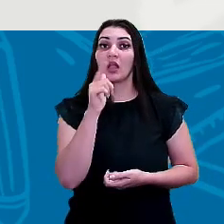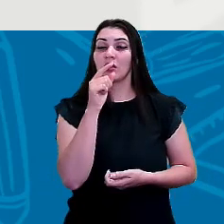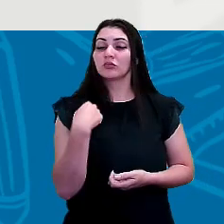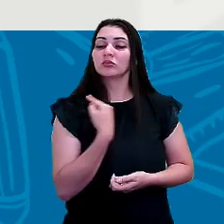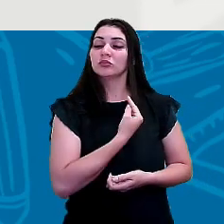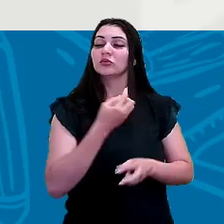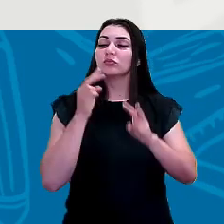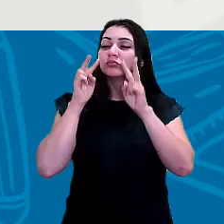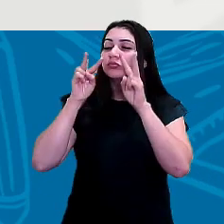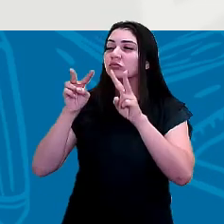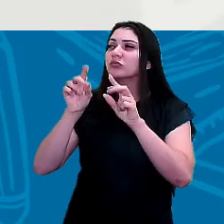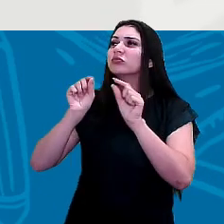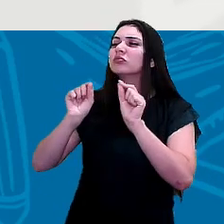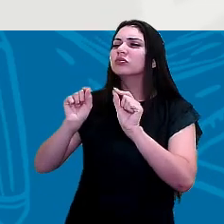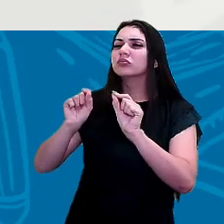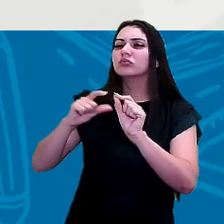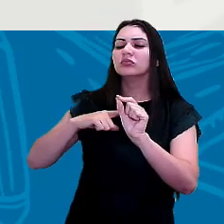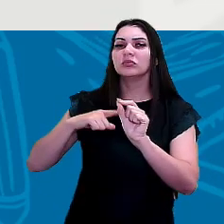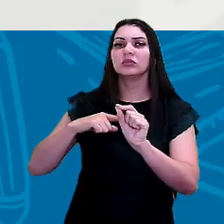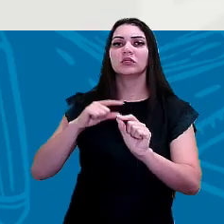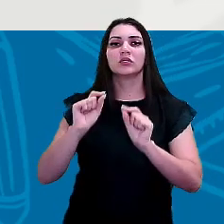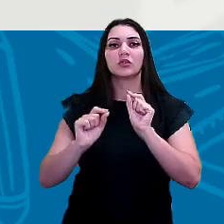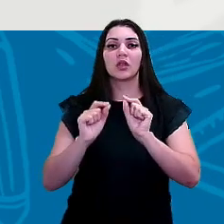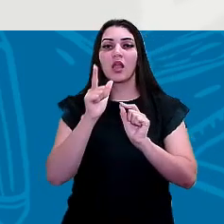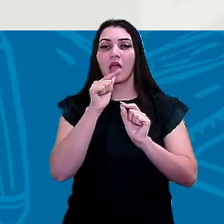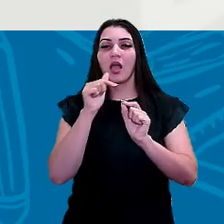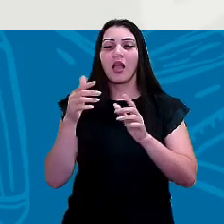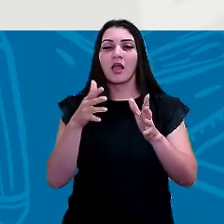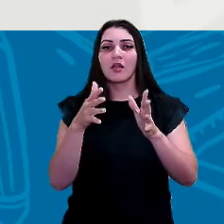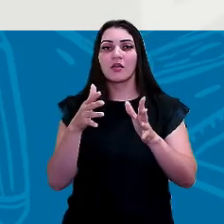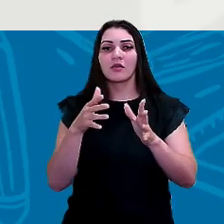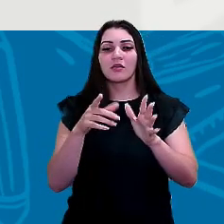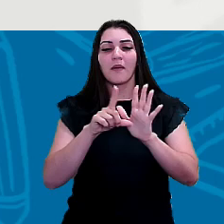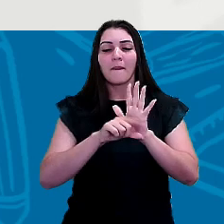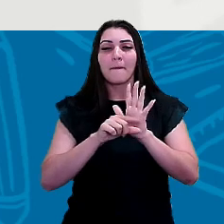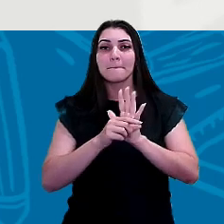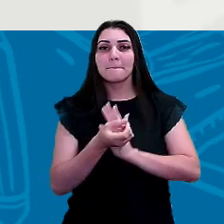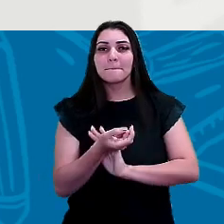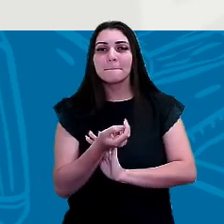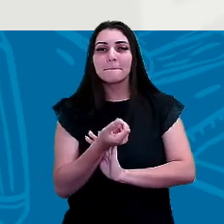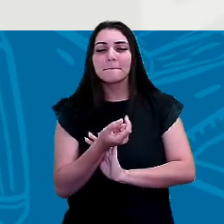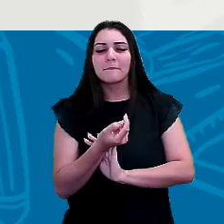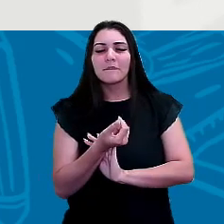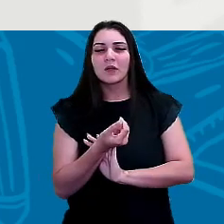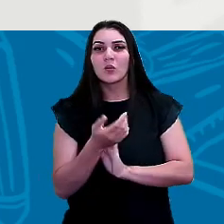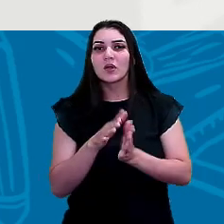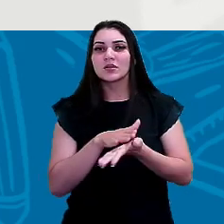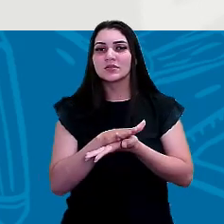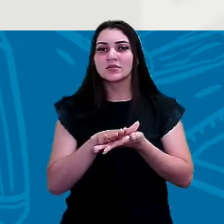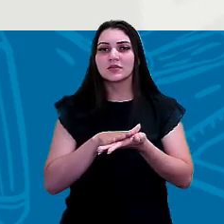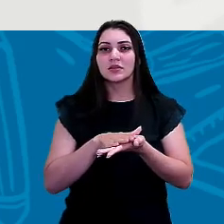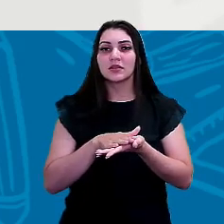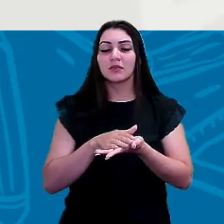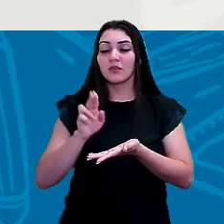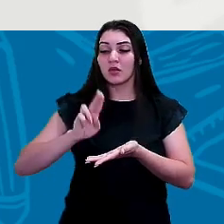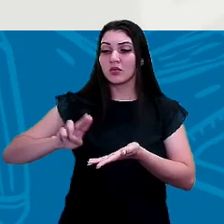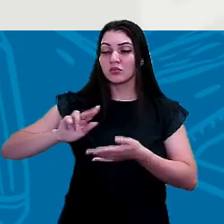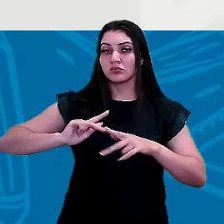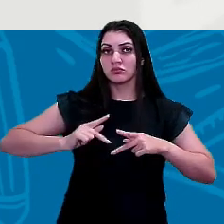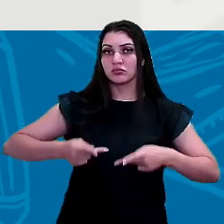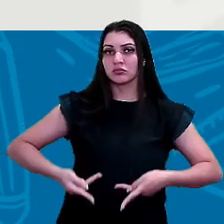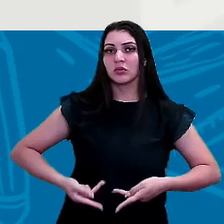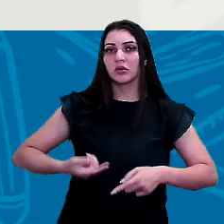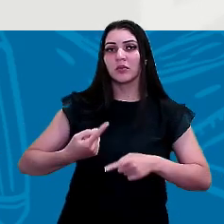ela tem água potável é uma pouca disponibilidade né? para o consumo humano né?